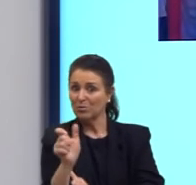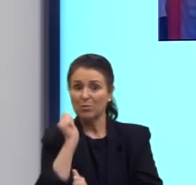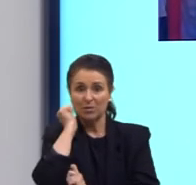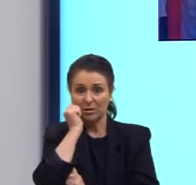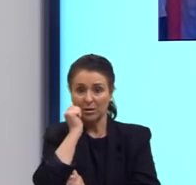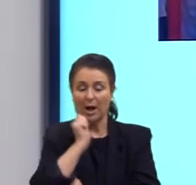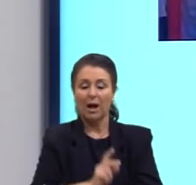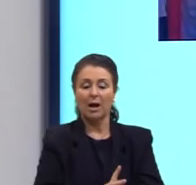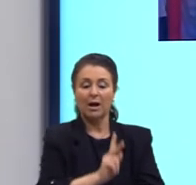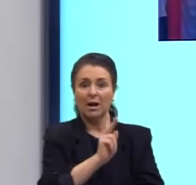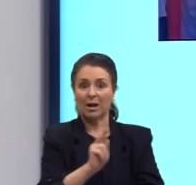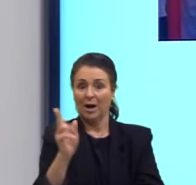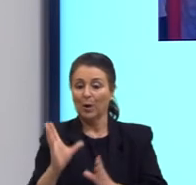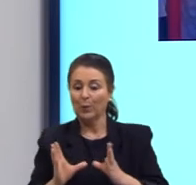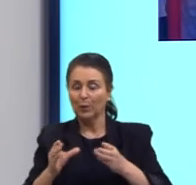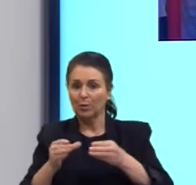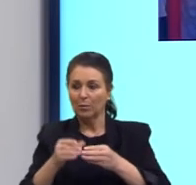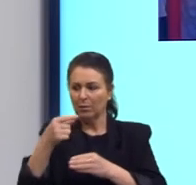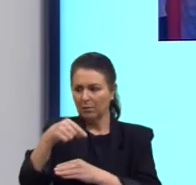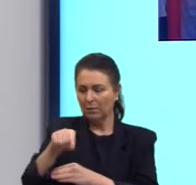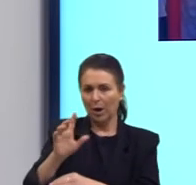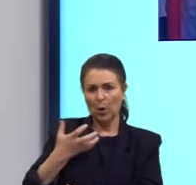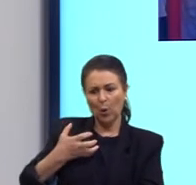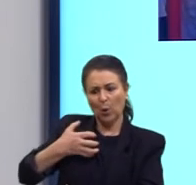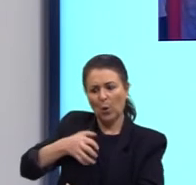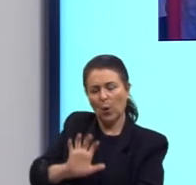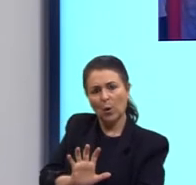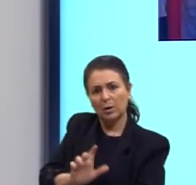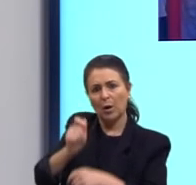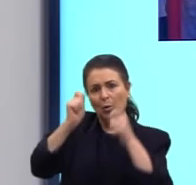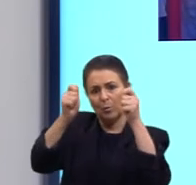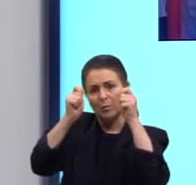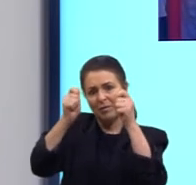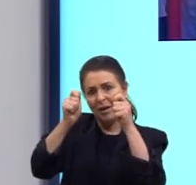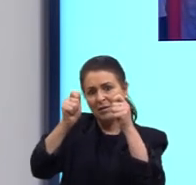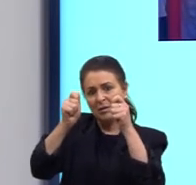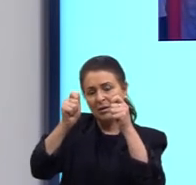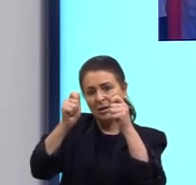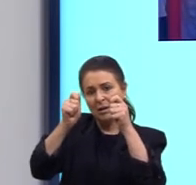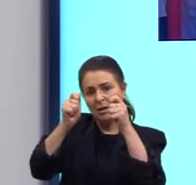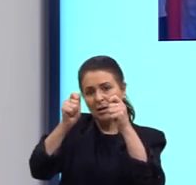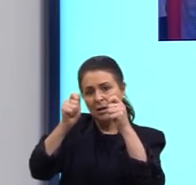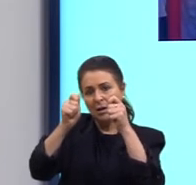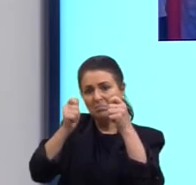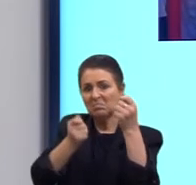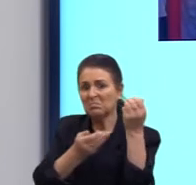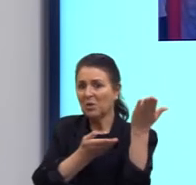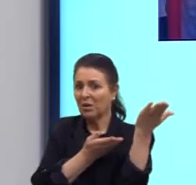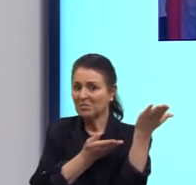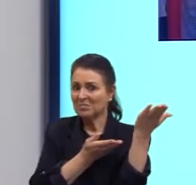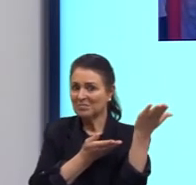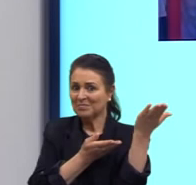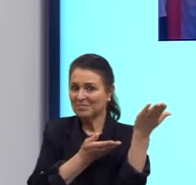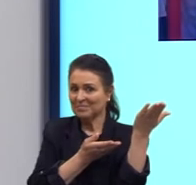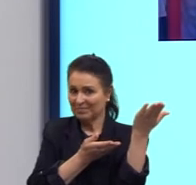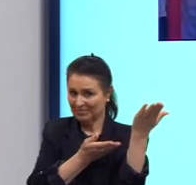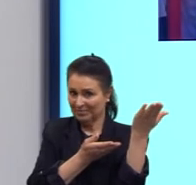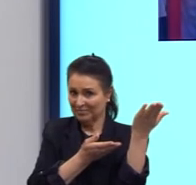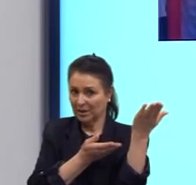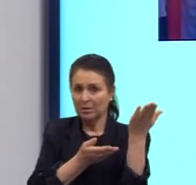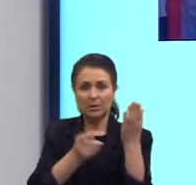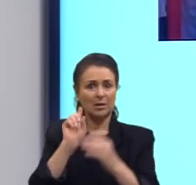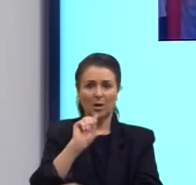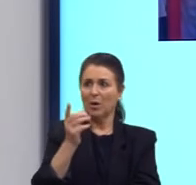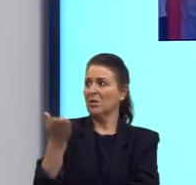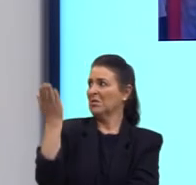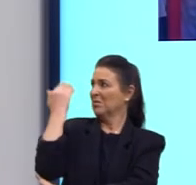Ku Klux Klan foram lá contra o protesto do Black Lives Matter, para a gente ver que isso não ficou no passado